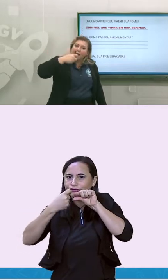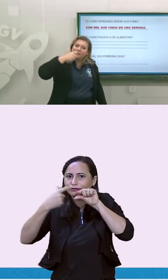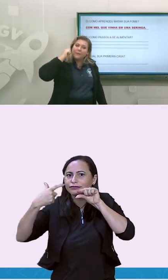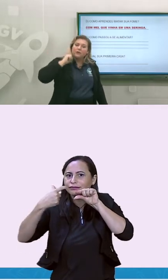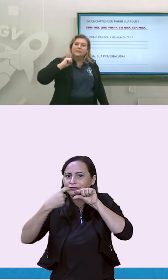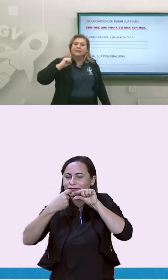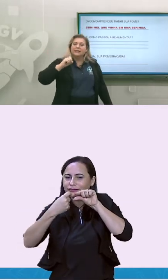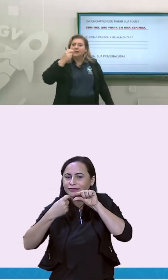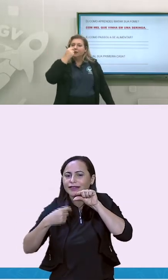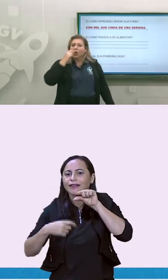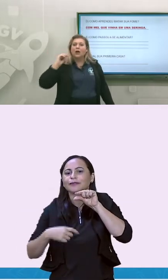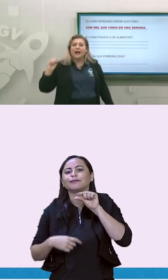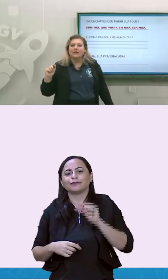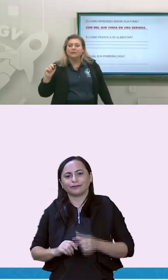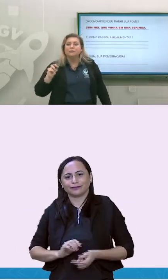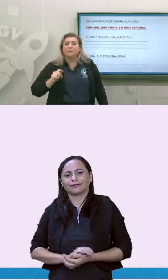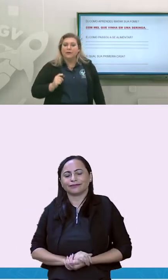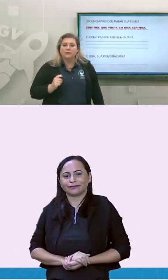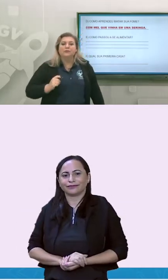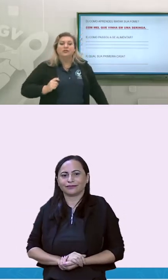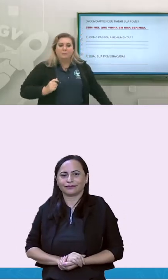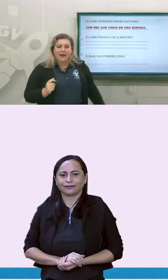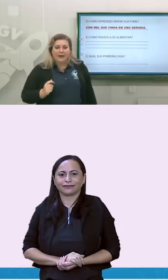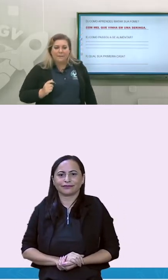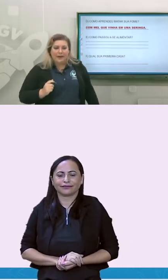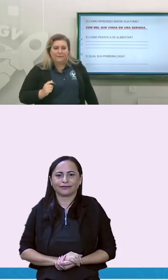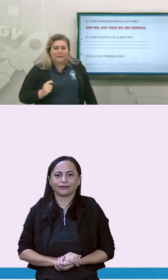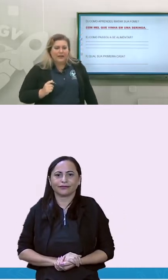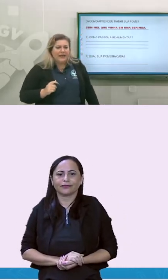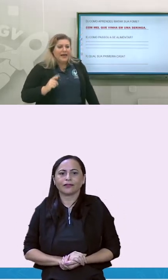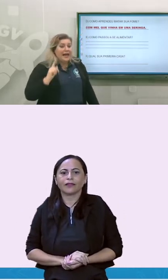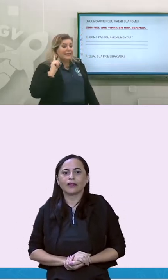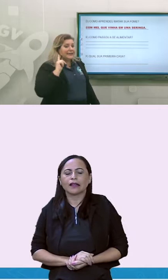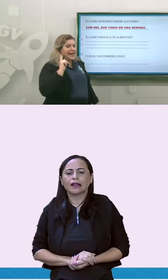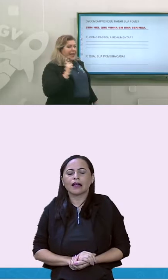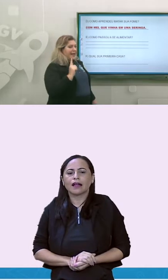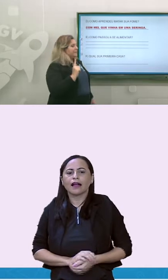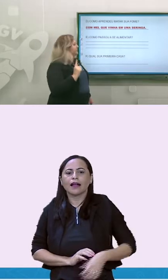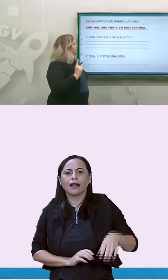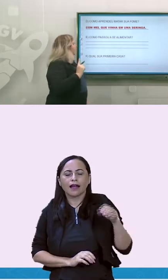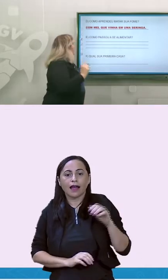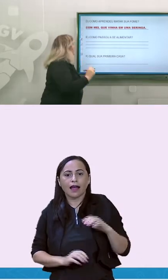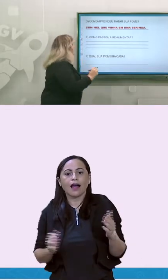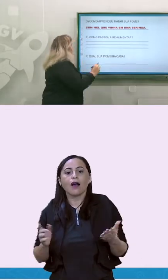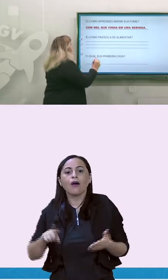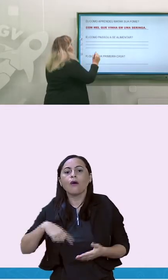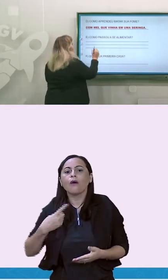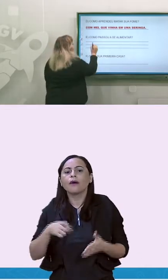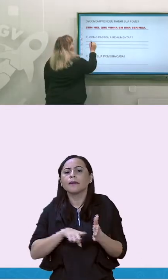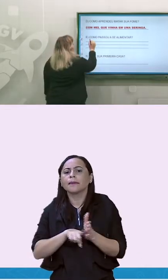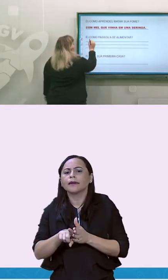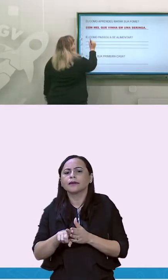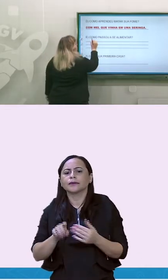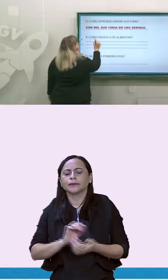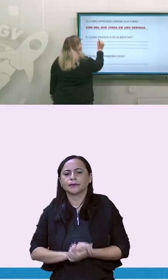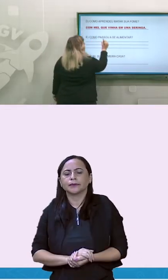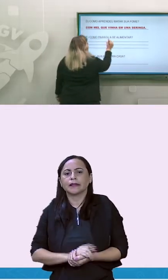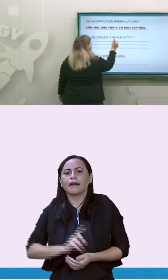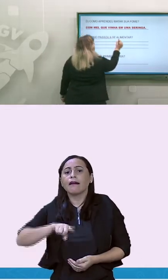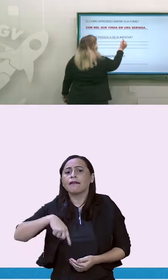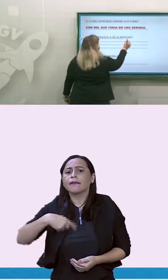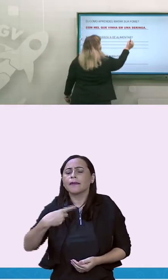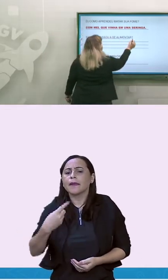colocava o mel na seringa e colocava no bico de Barnabé. A letra E. E como passou